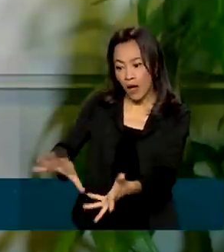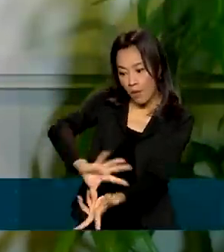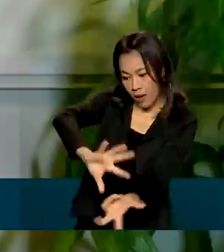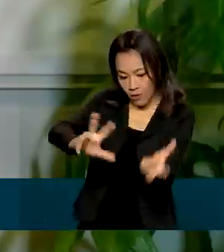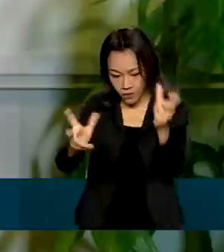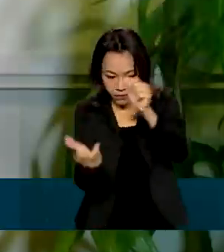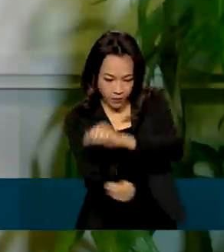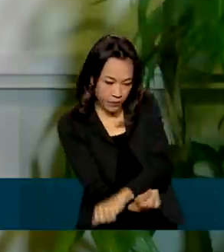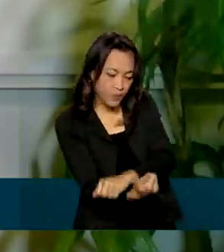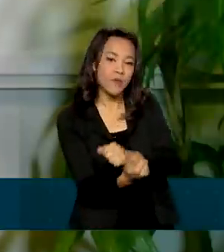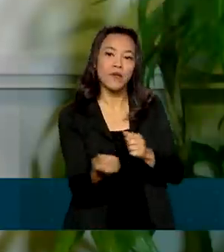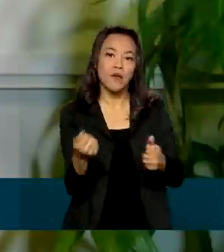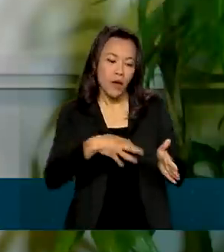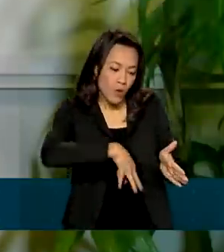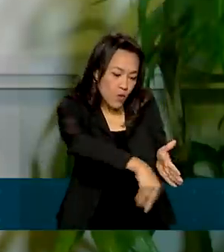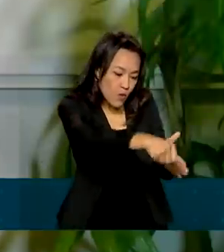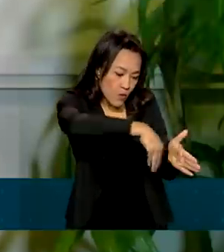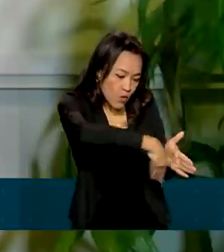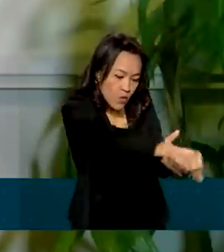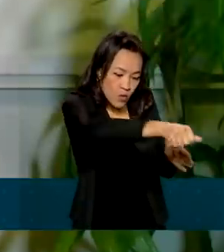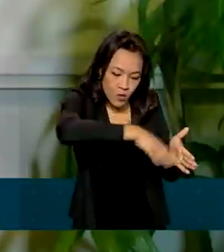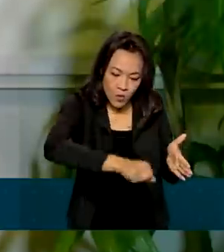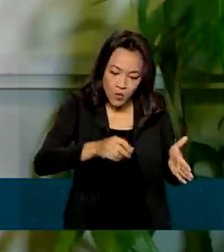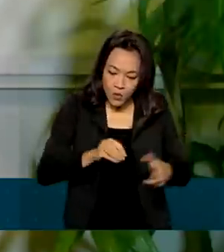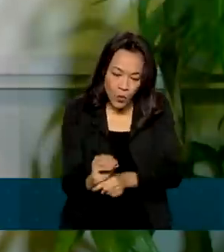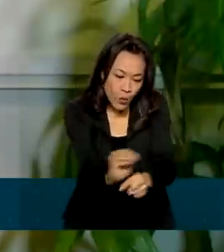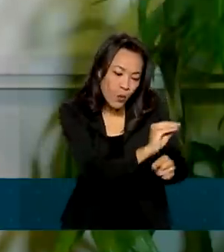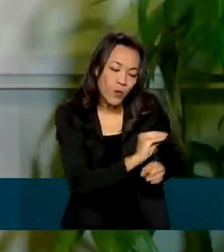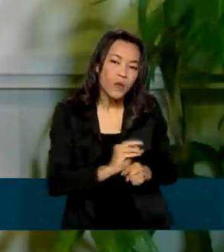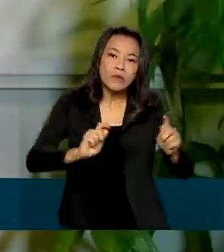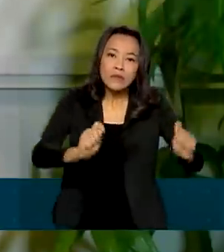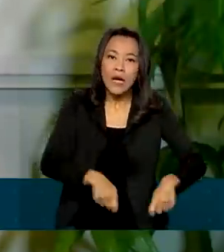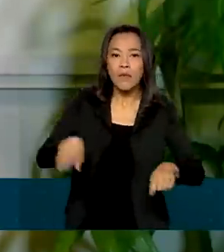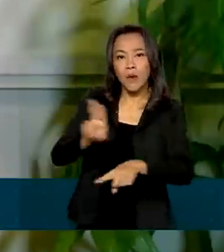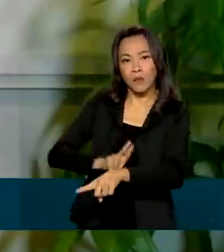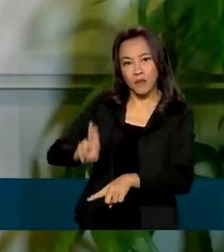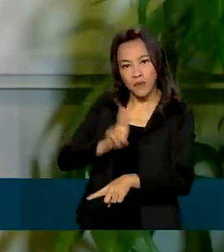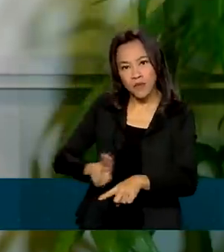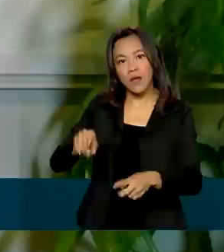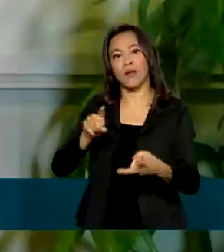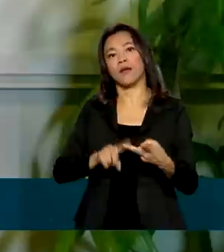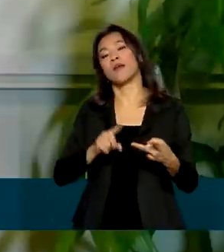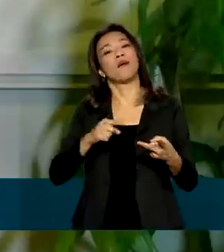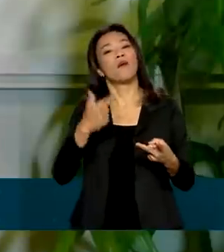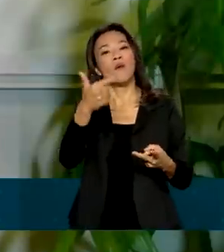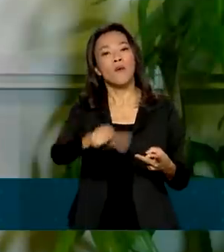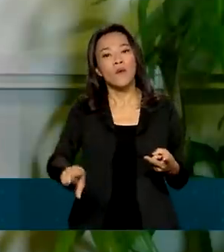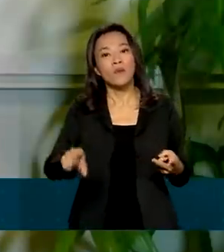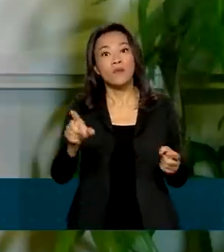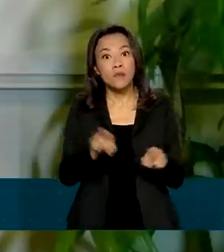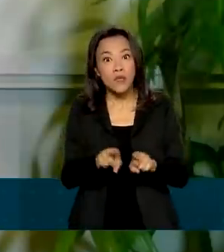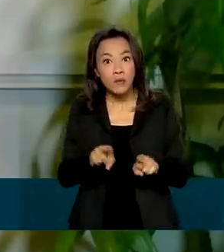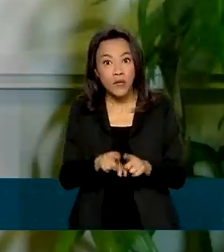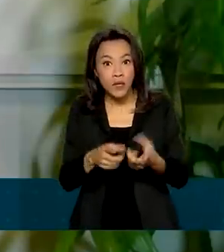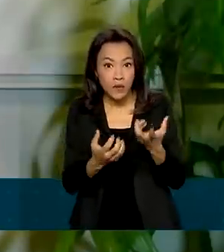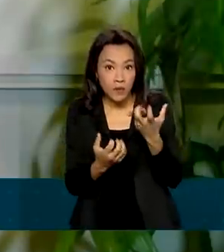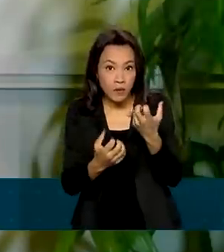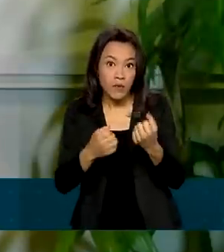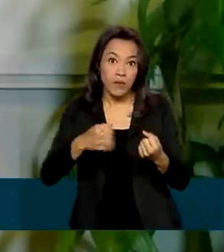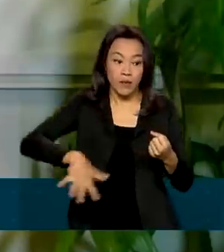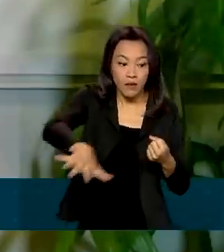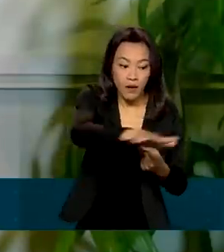florestal, de recuperação e conservação florestal. Você pode gerar crédito de atividades de indústria de baixa emissão,